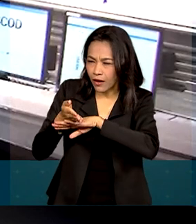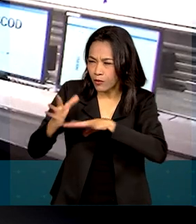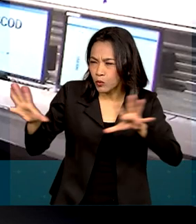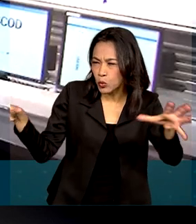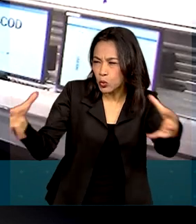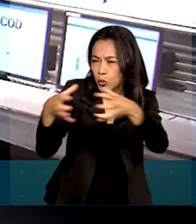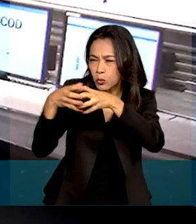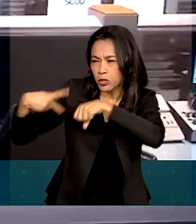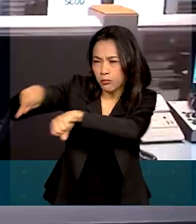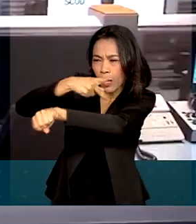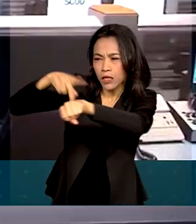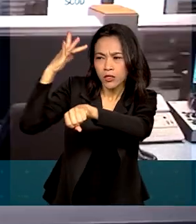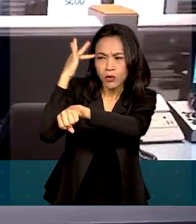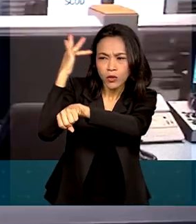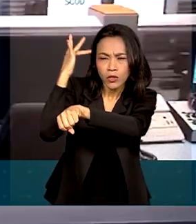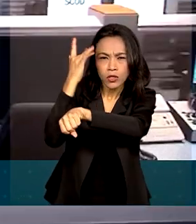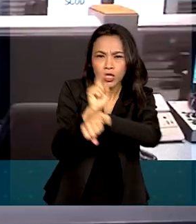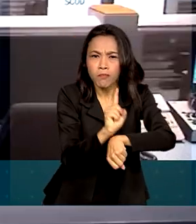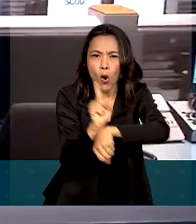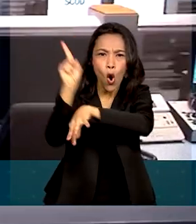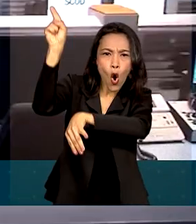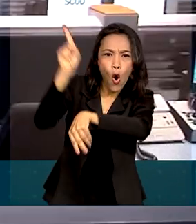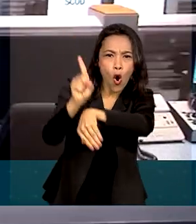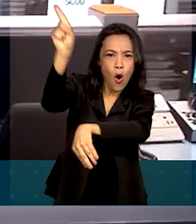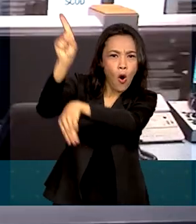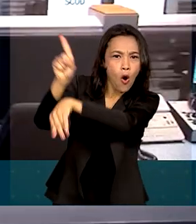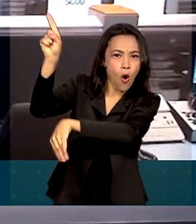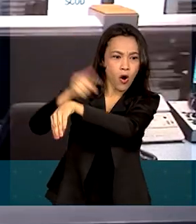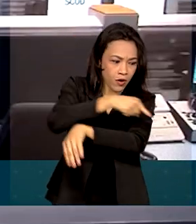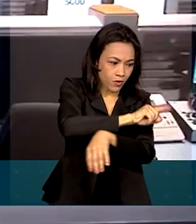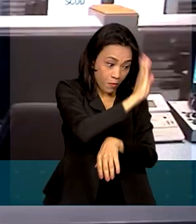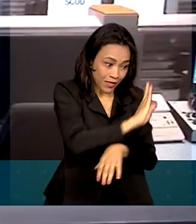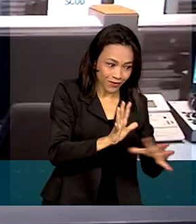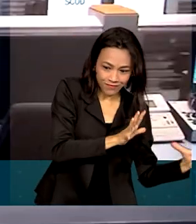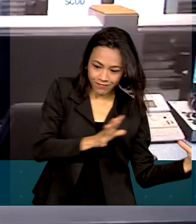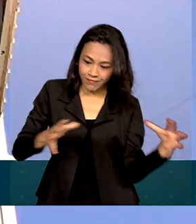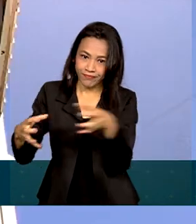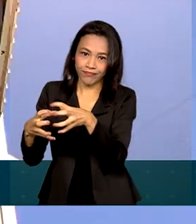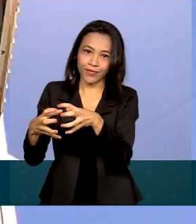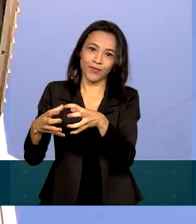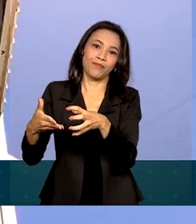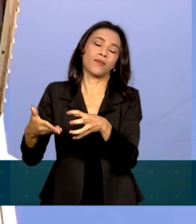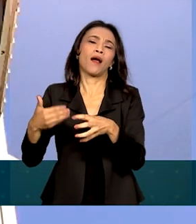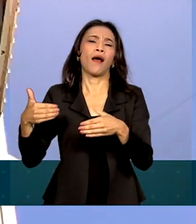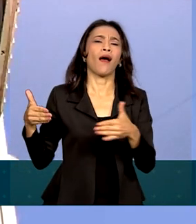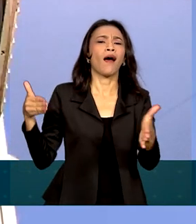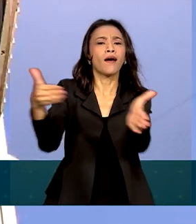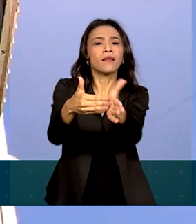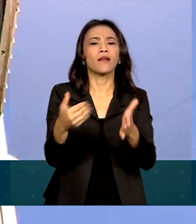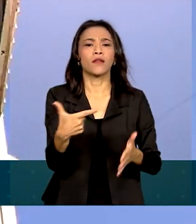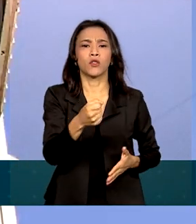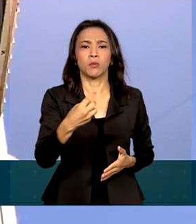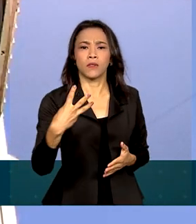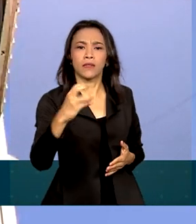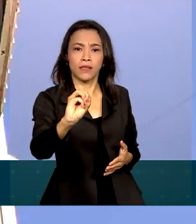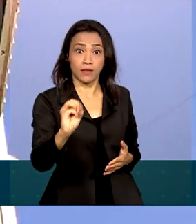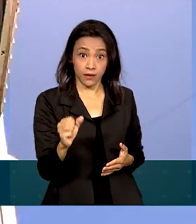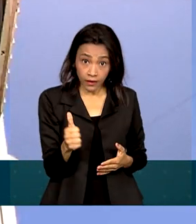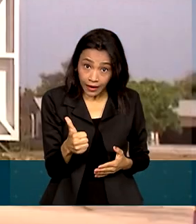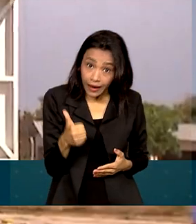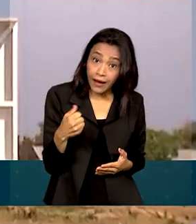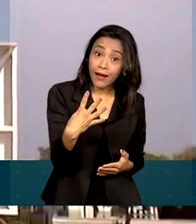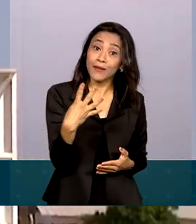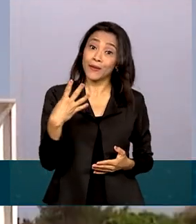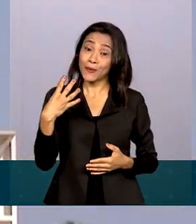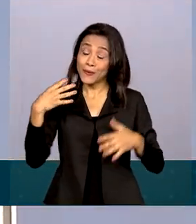países lançadores de veículos espaciais. O setor projeta que até 2030, quase 14